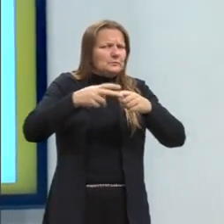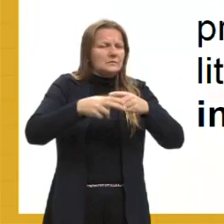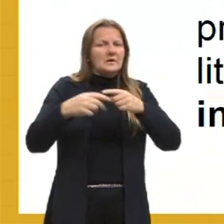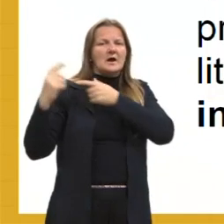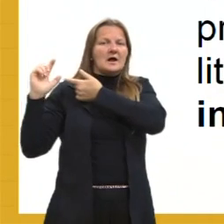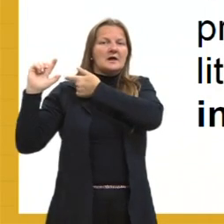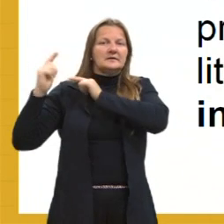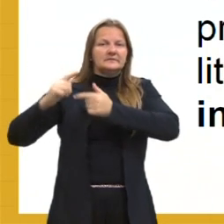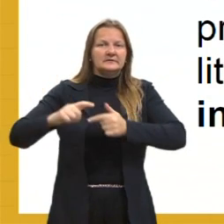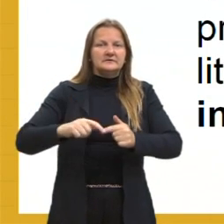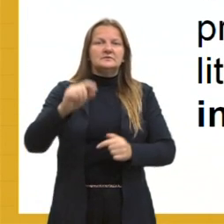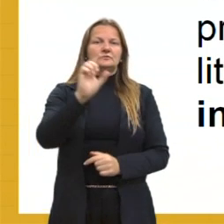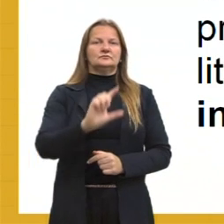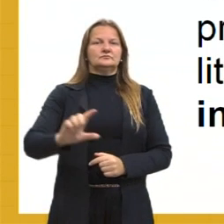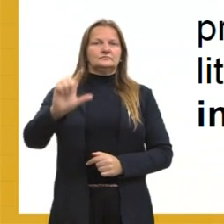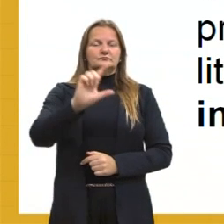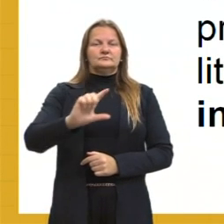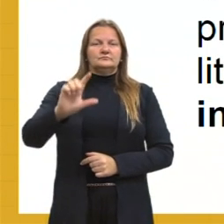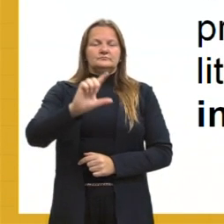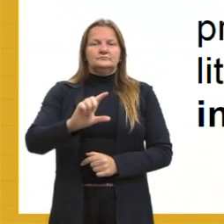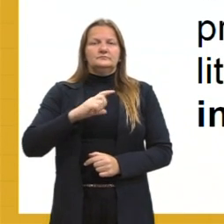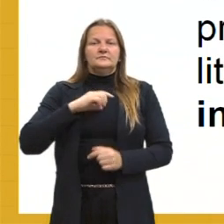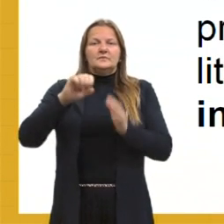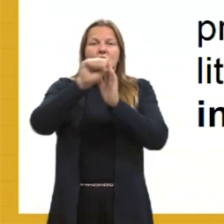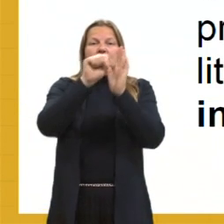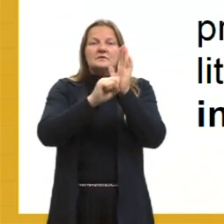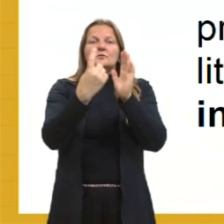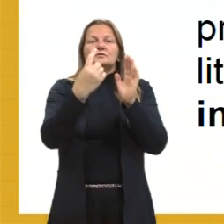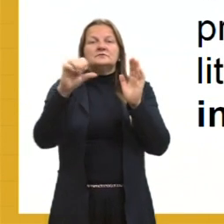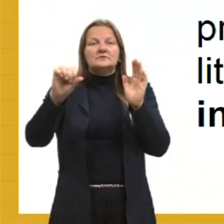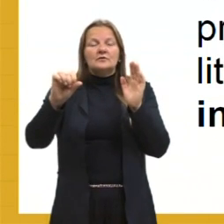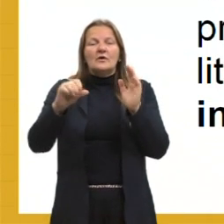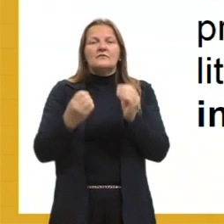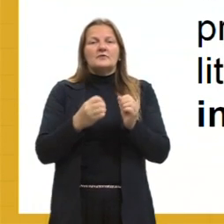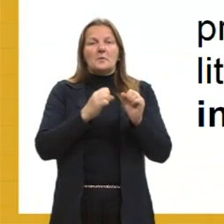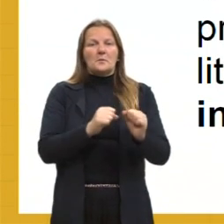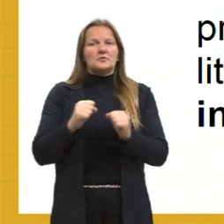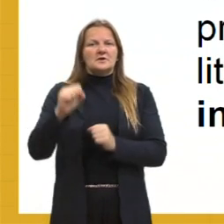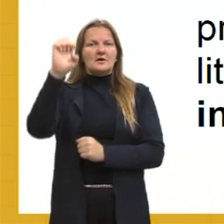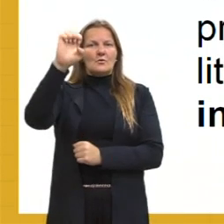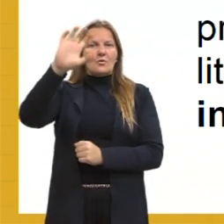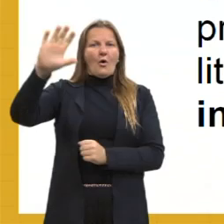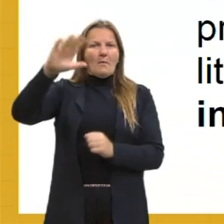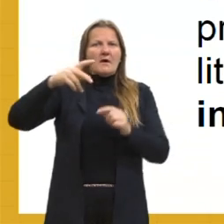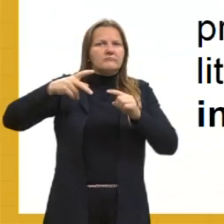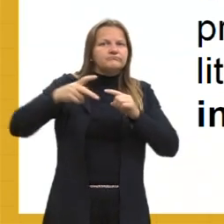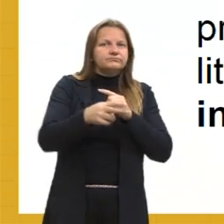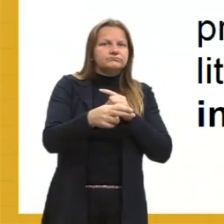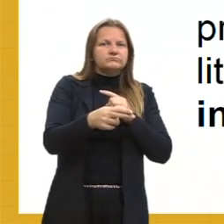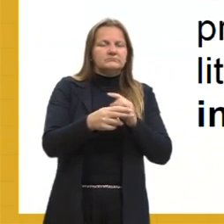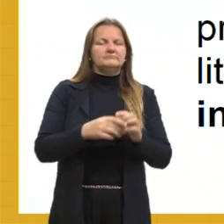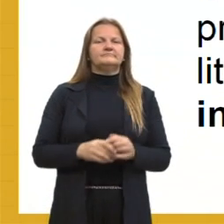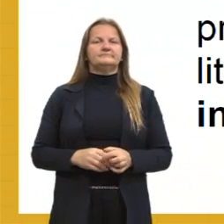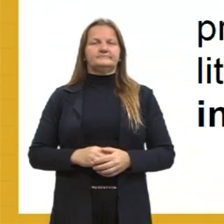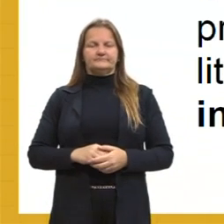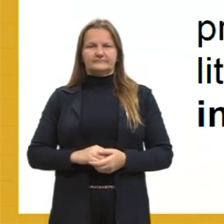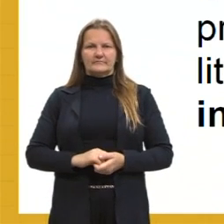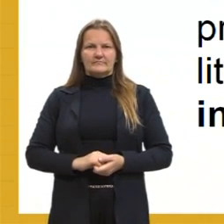da literatura lá do século XIX, essa questão do poder europeu sempre nos dando essa